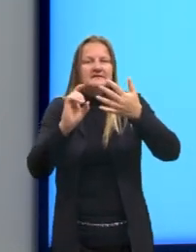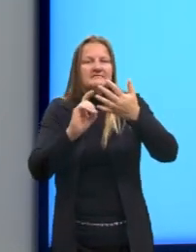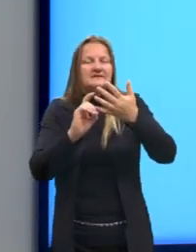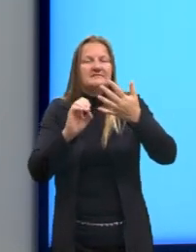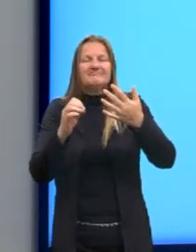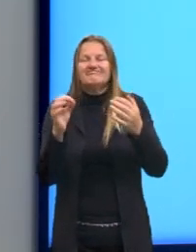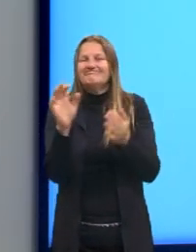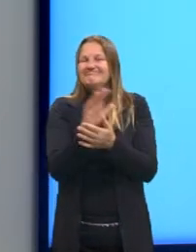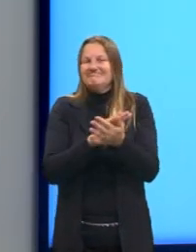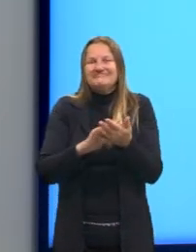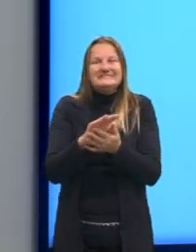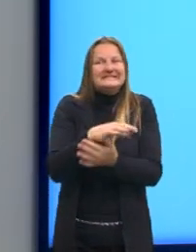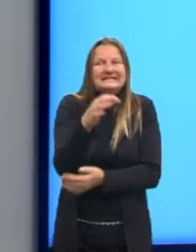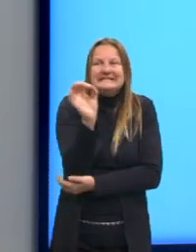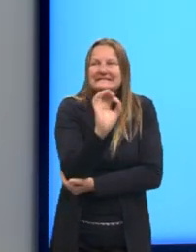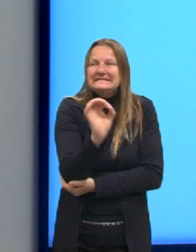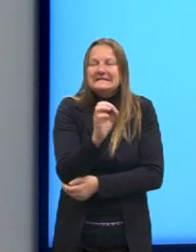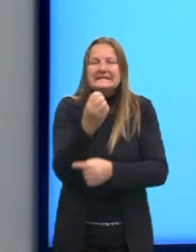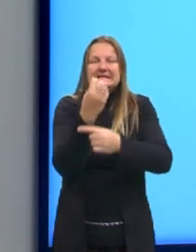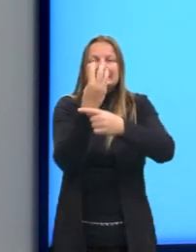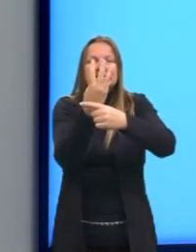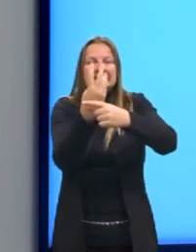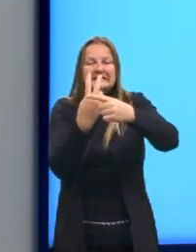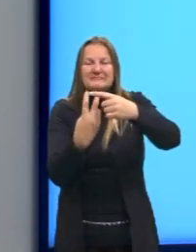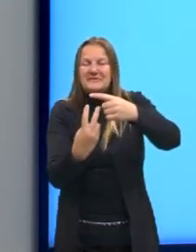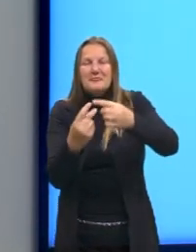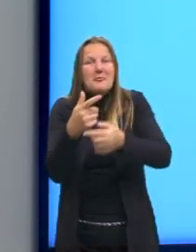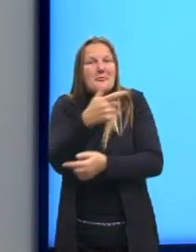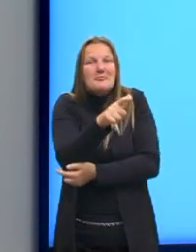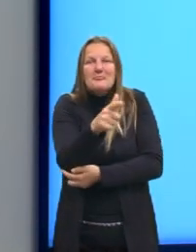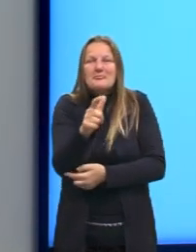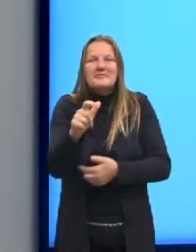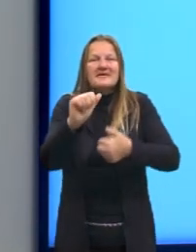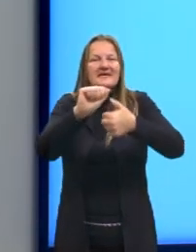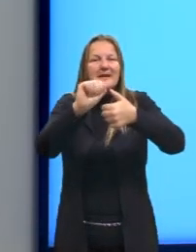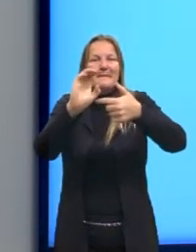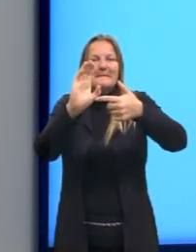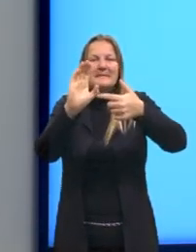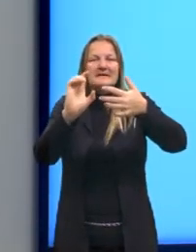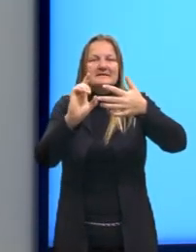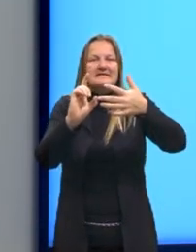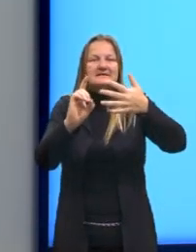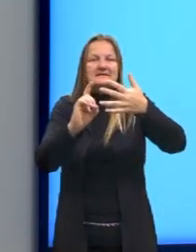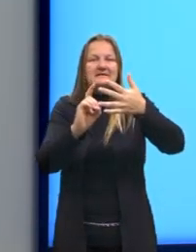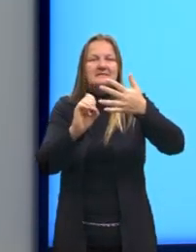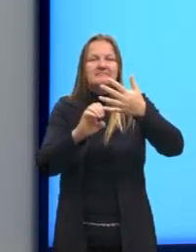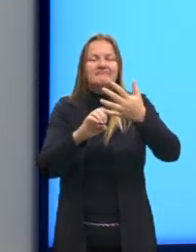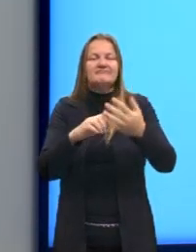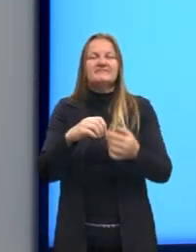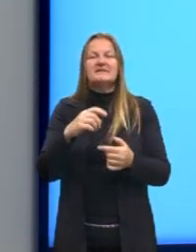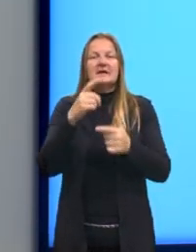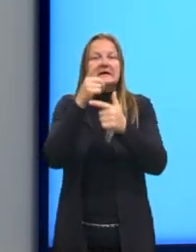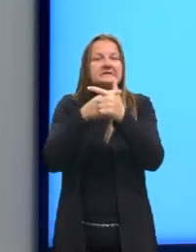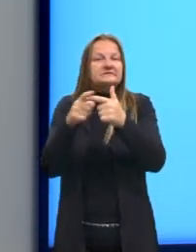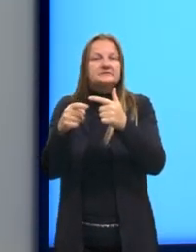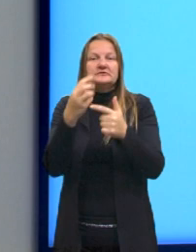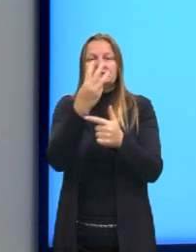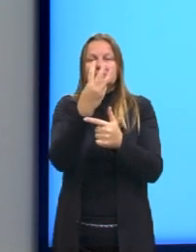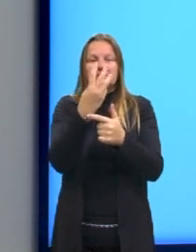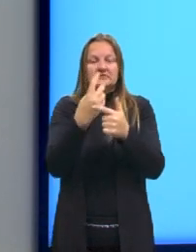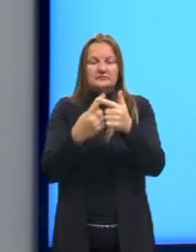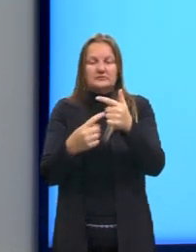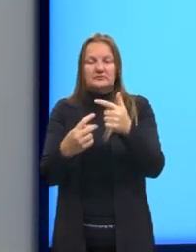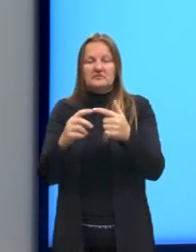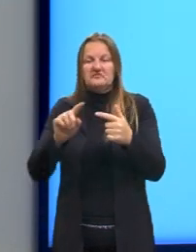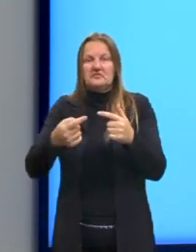alternativas tem fração. Mas, também não tem número com vírgula. Então, não adianta dividir o 3 por